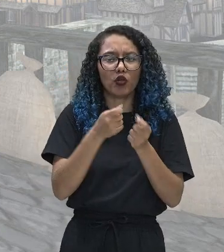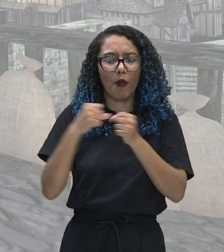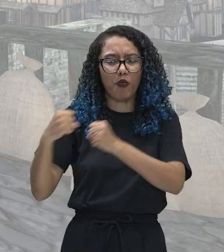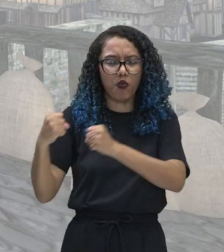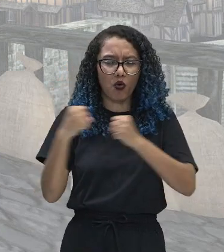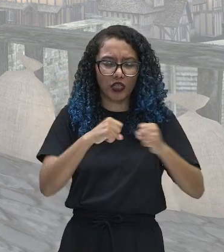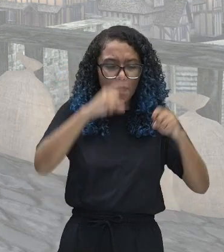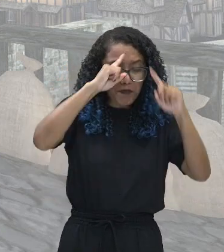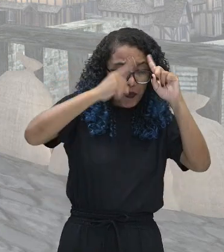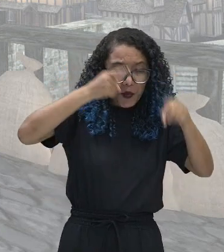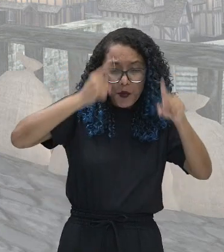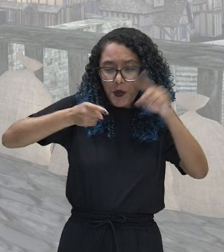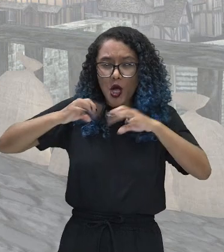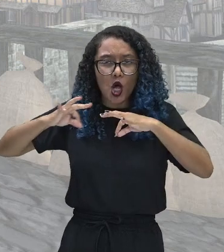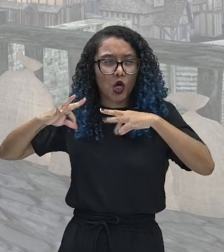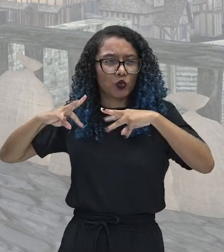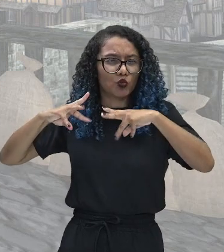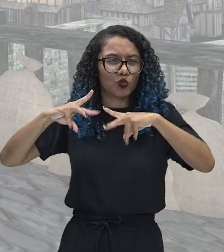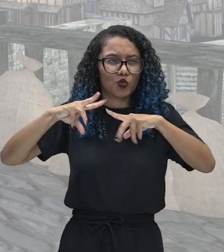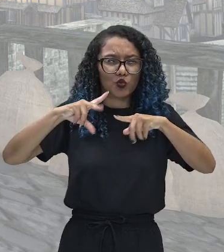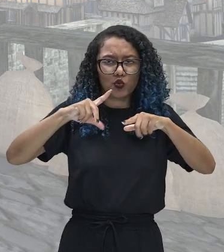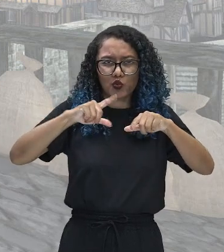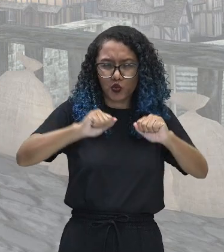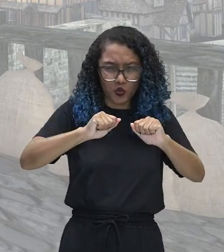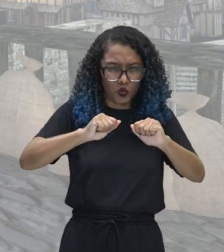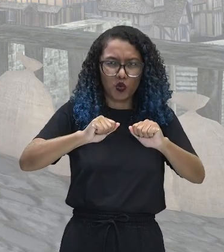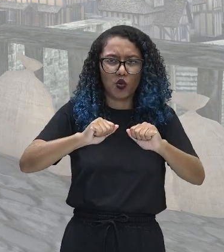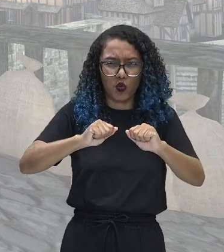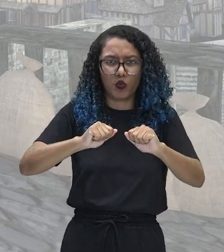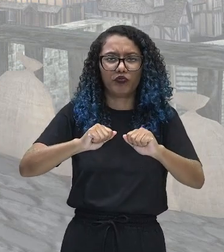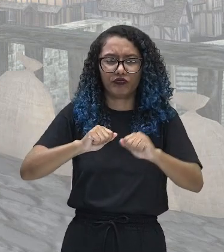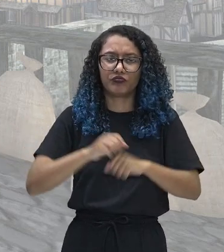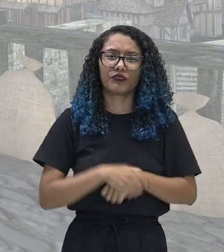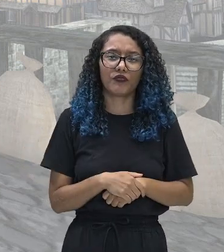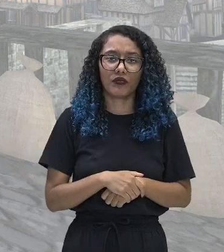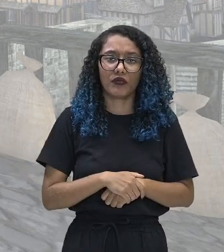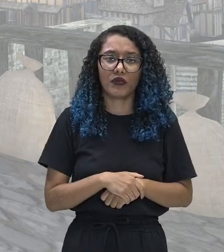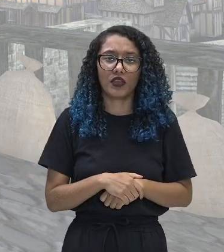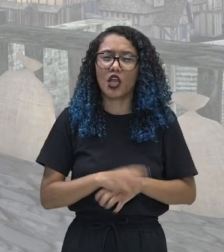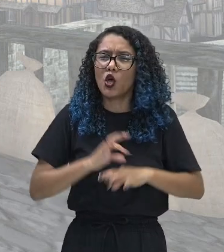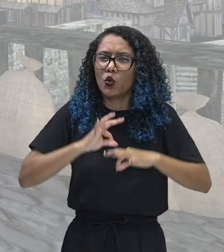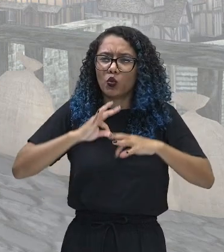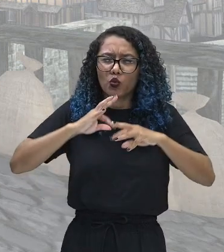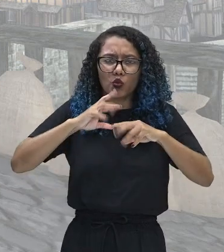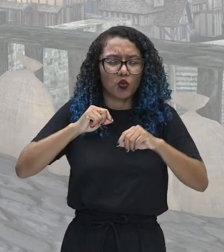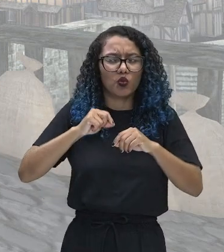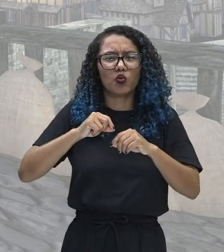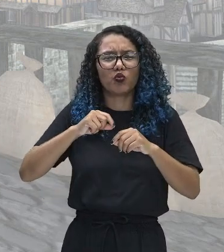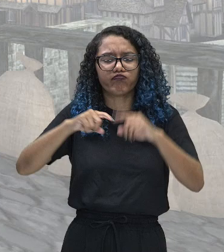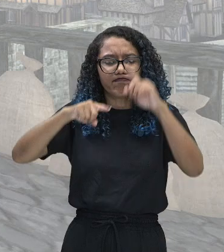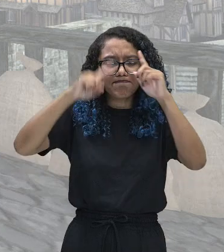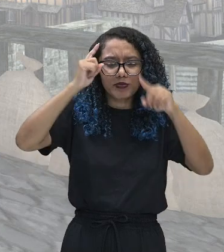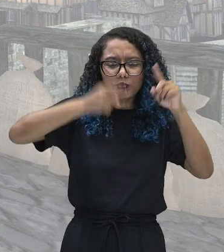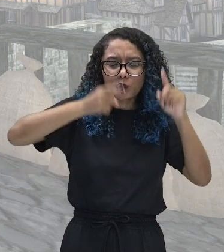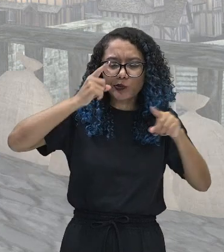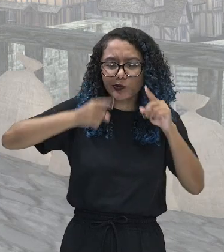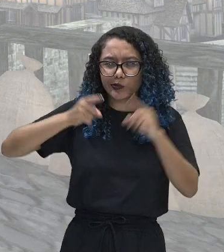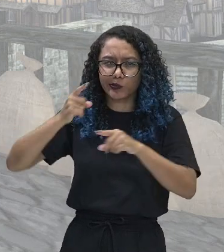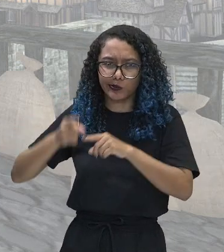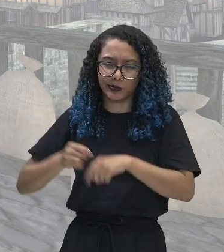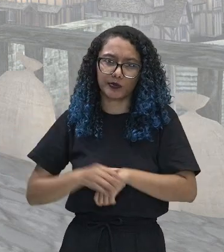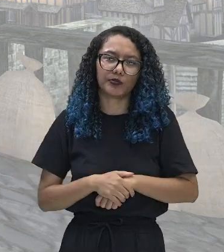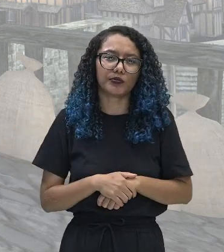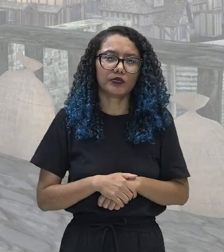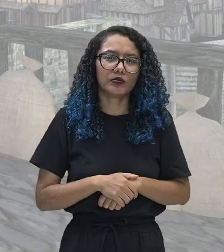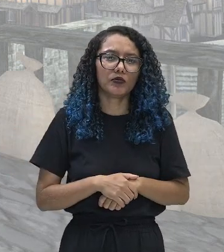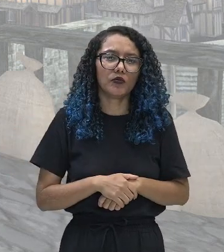mãos. Ou seja, ele fazia o que bem entendia. A sua palavra era a lei. Na Inglaterra, gente, ocorreu primeiramente